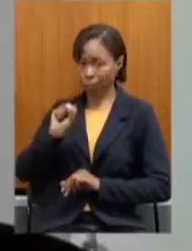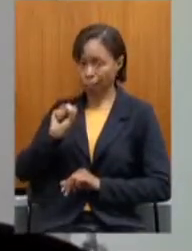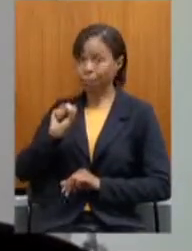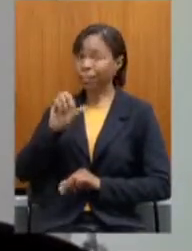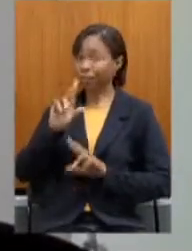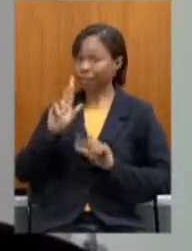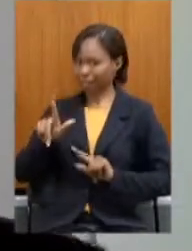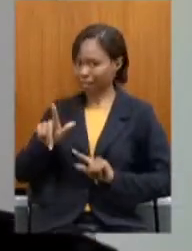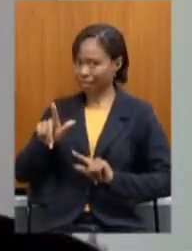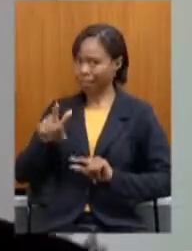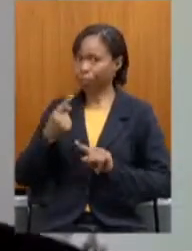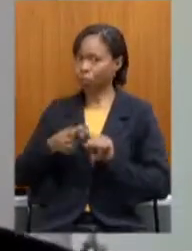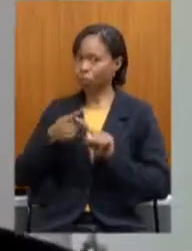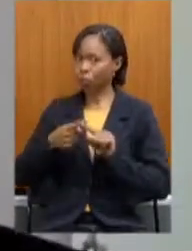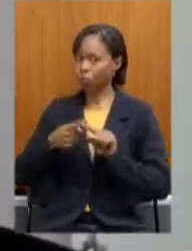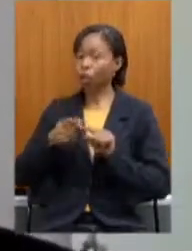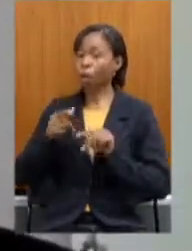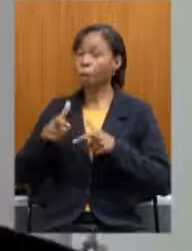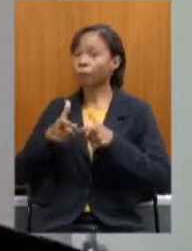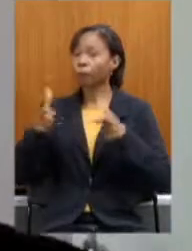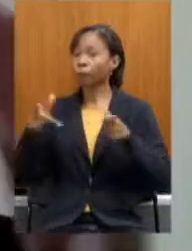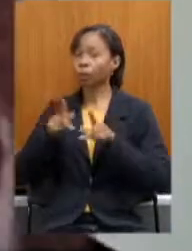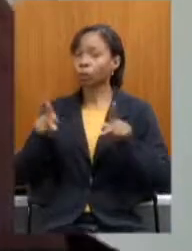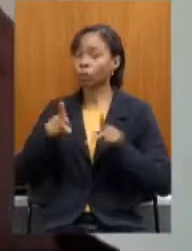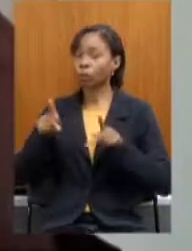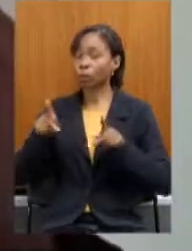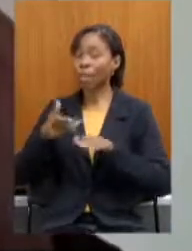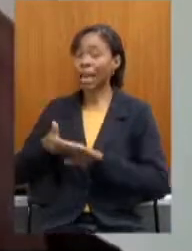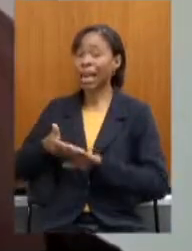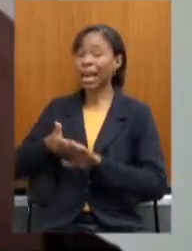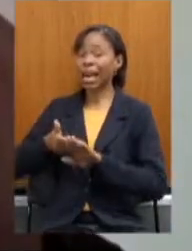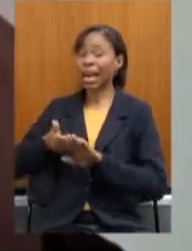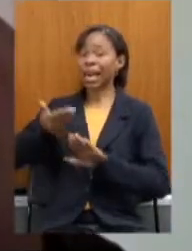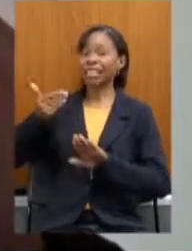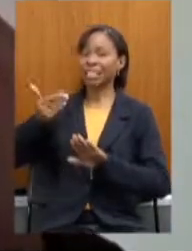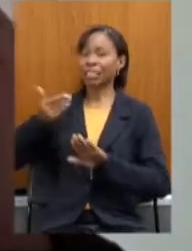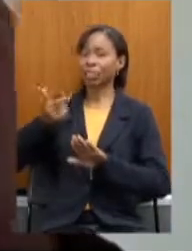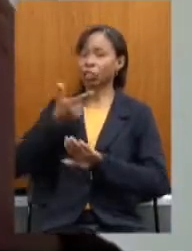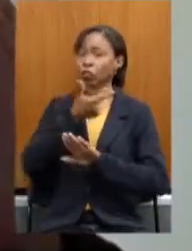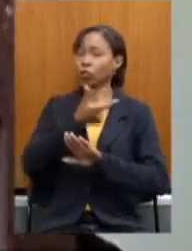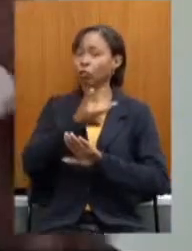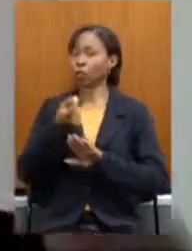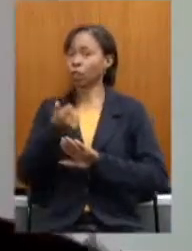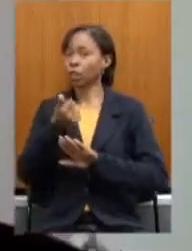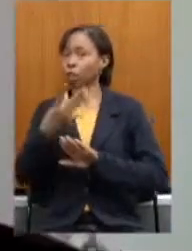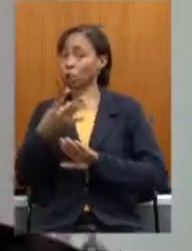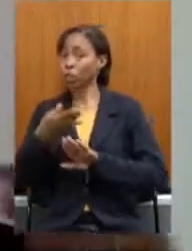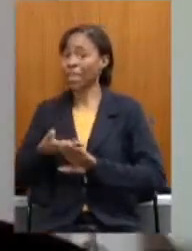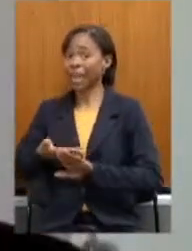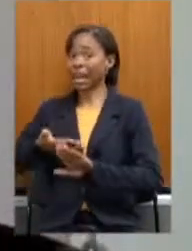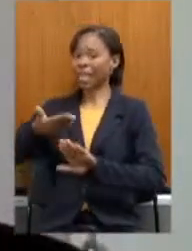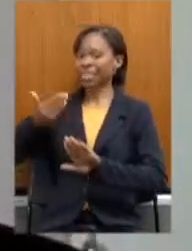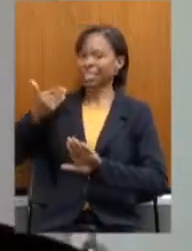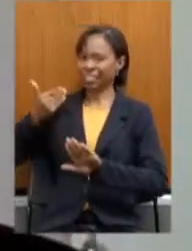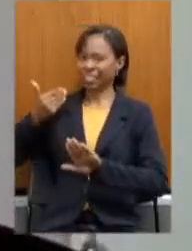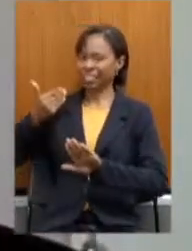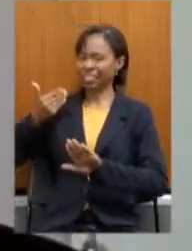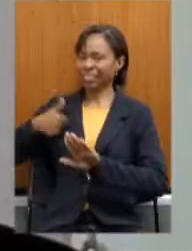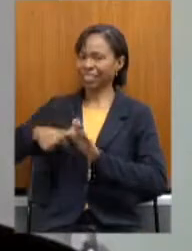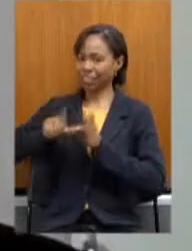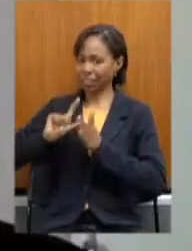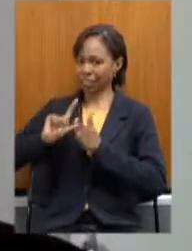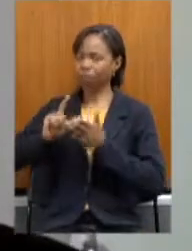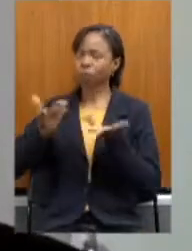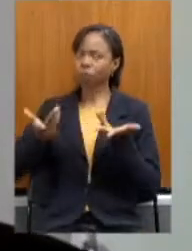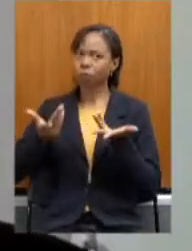ingressantes antes de 2014, os seus professores efetivos. O número de professores é mais ou menos igual, no